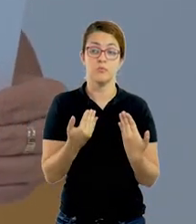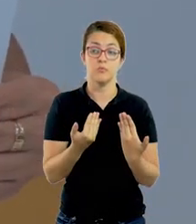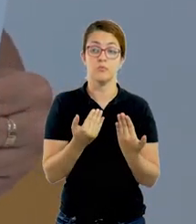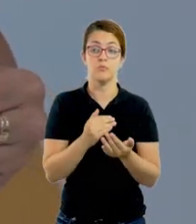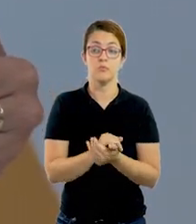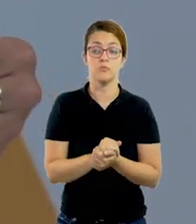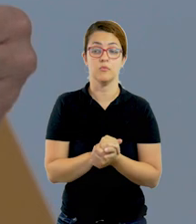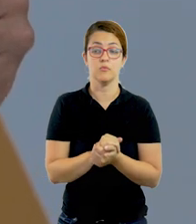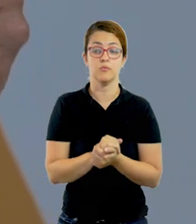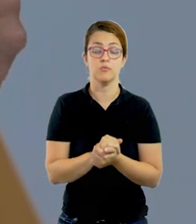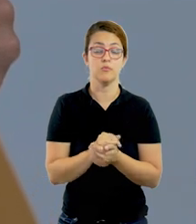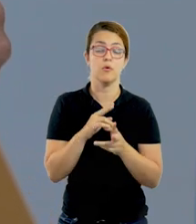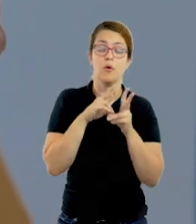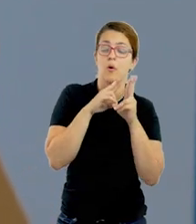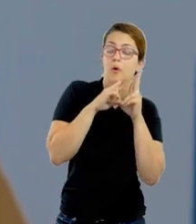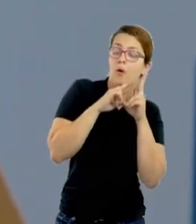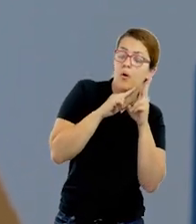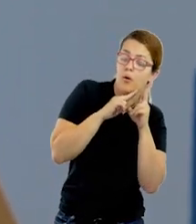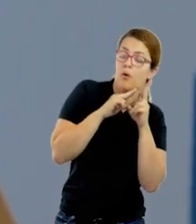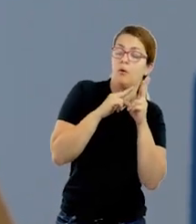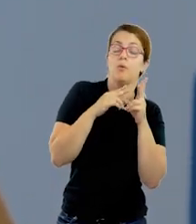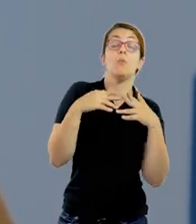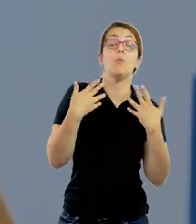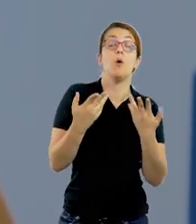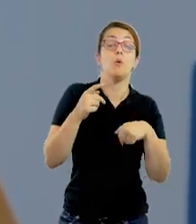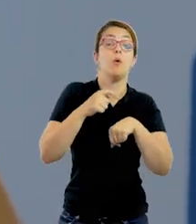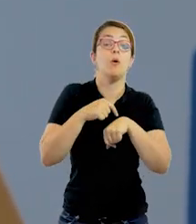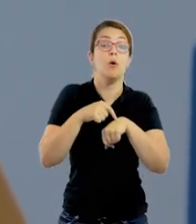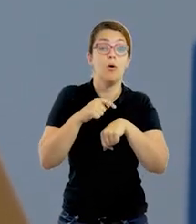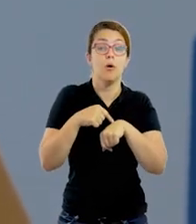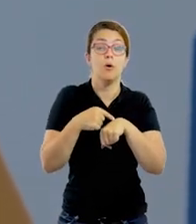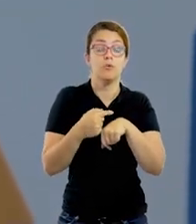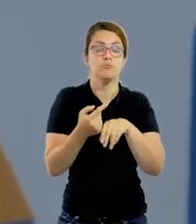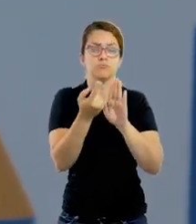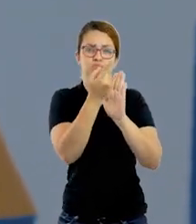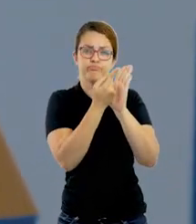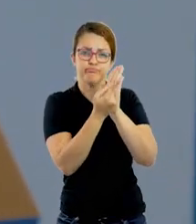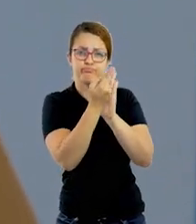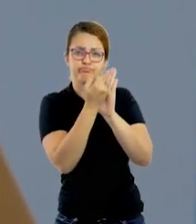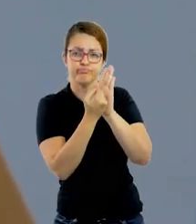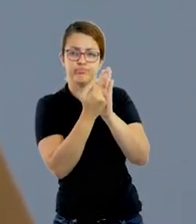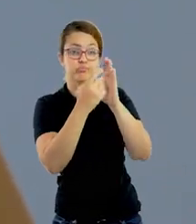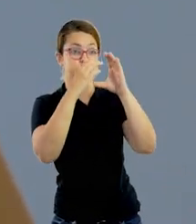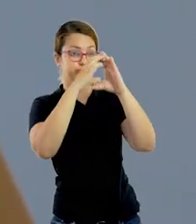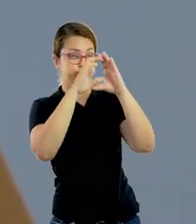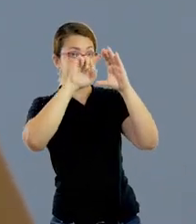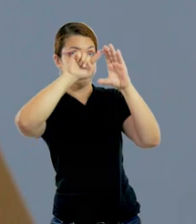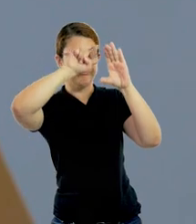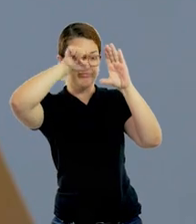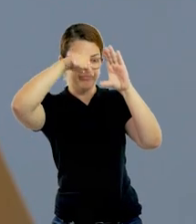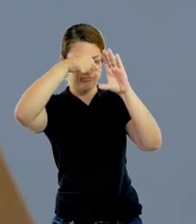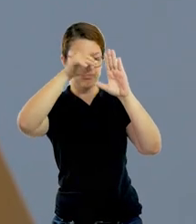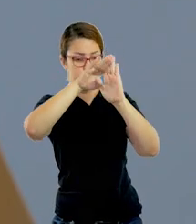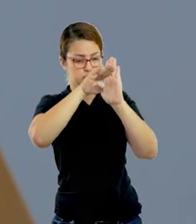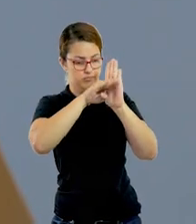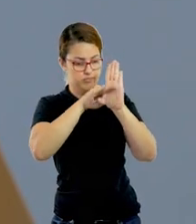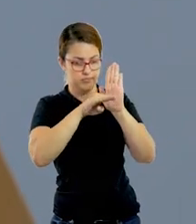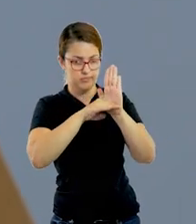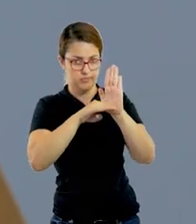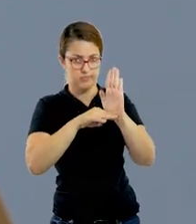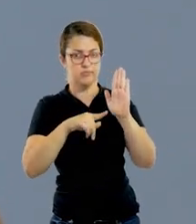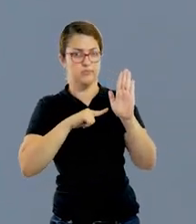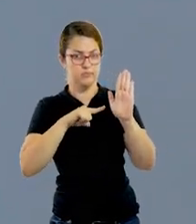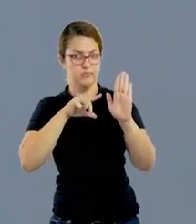with your friends. Que hora que vocês go to bed, vão para a cama. Após desenhar esse relógio com essa rotina